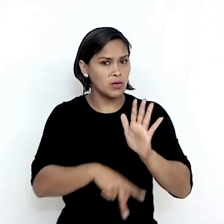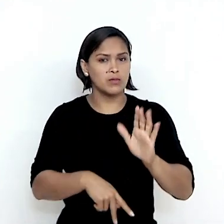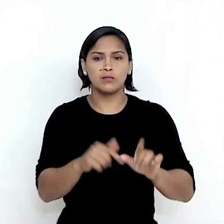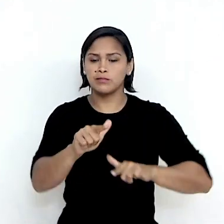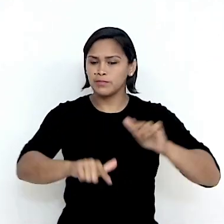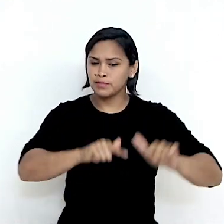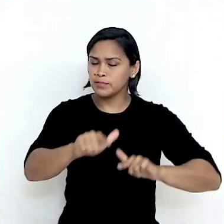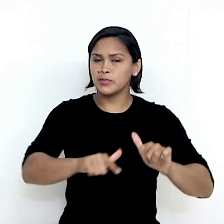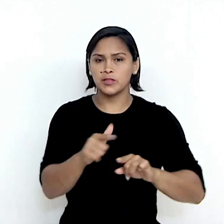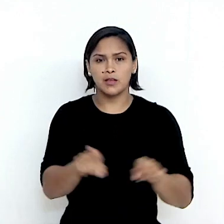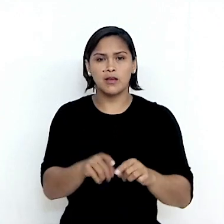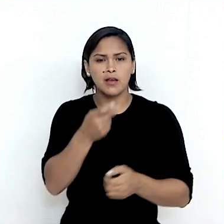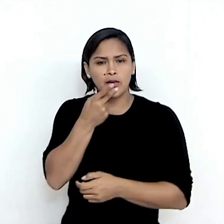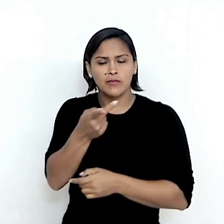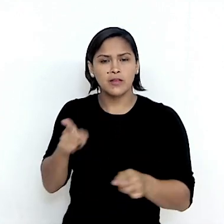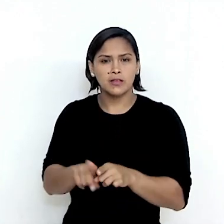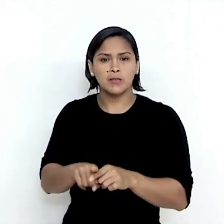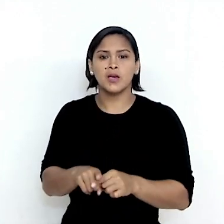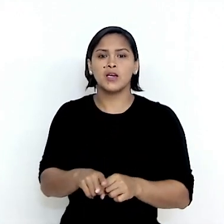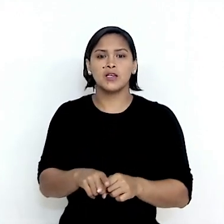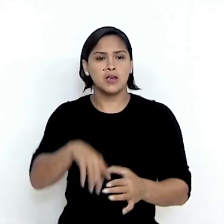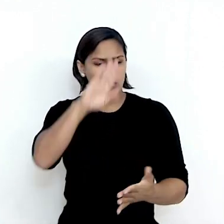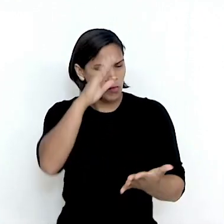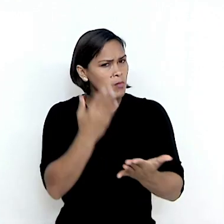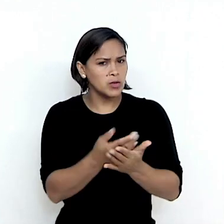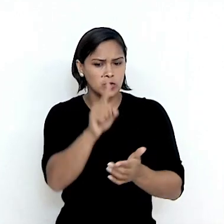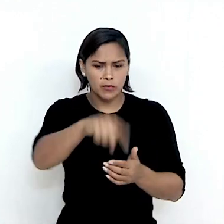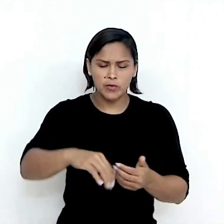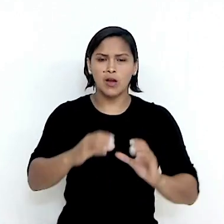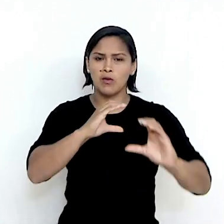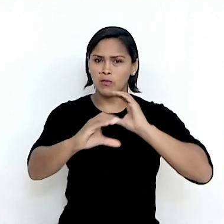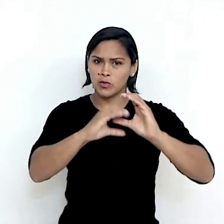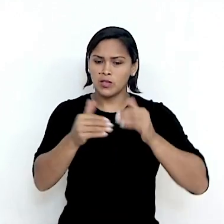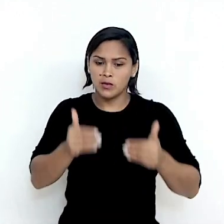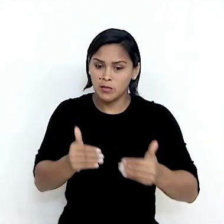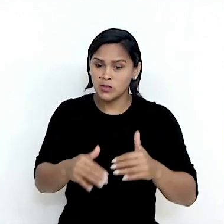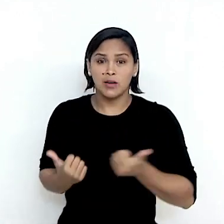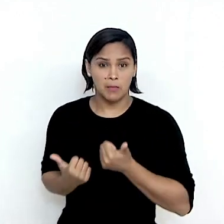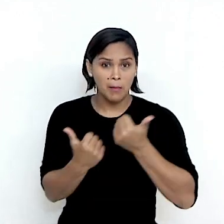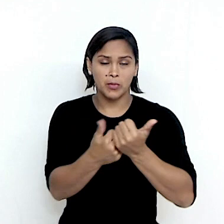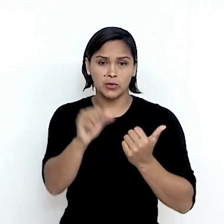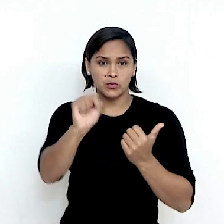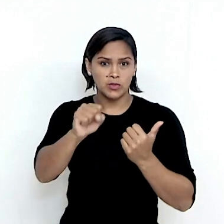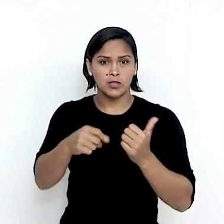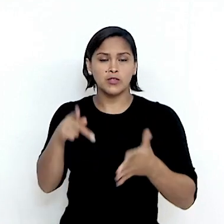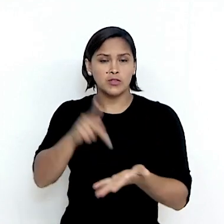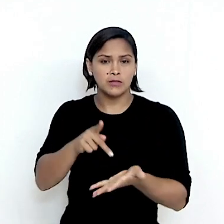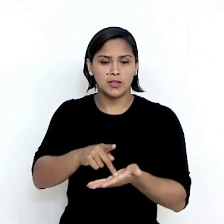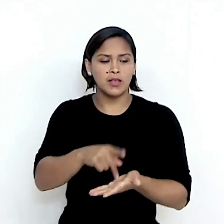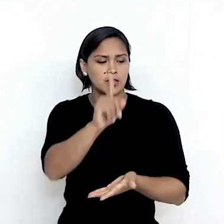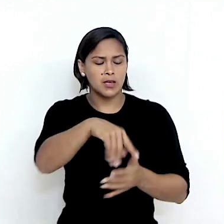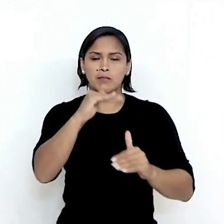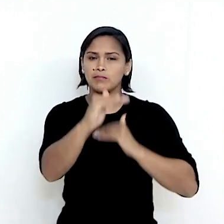nesse projeto e dizer que, contem conosco, o Ministério das Comunicações é um parceiro de vocês. Nós estamos aqui